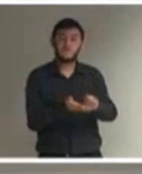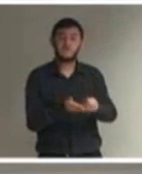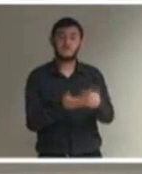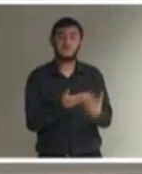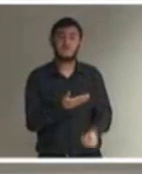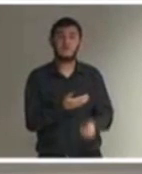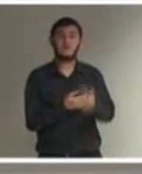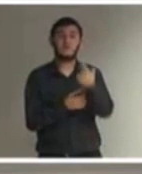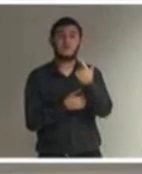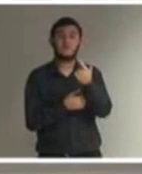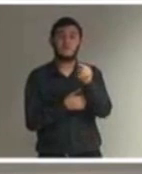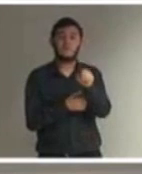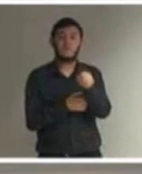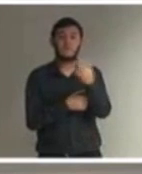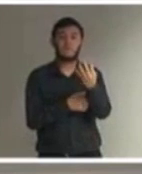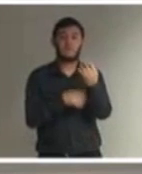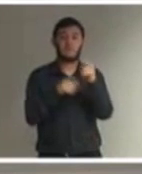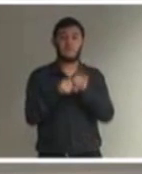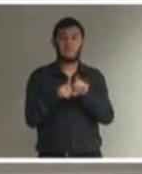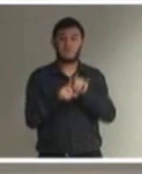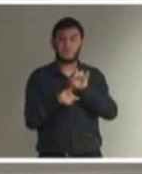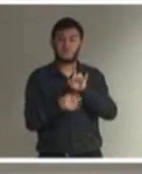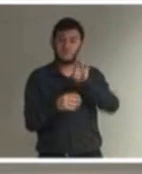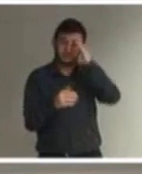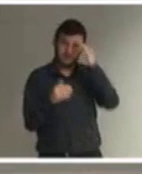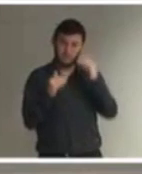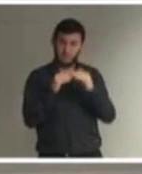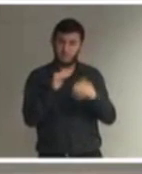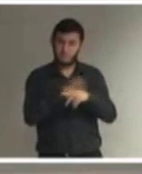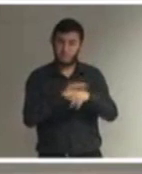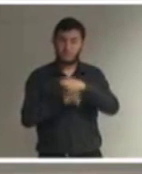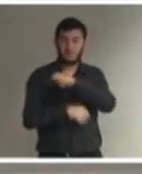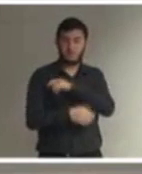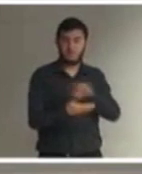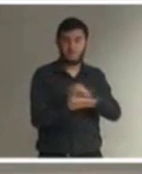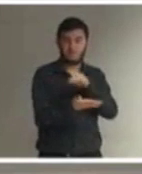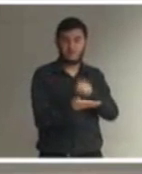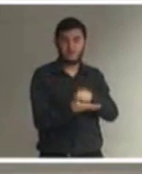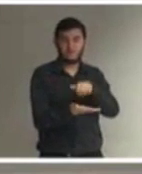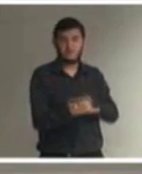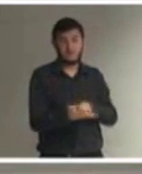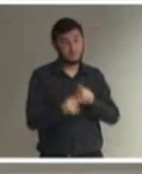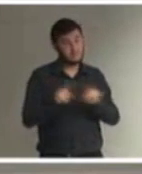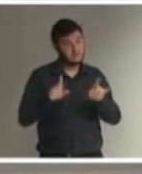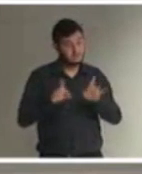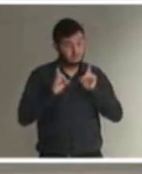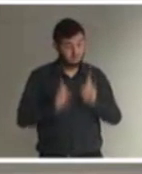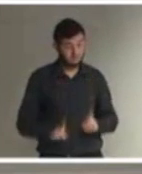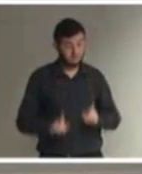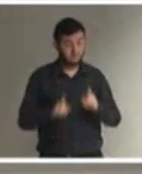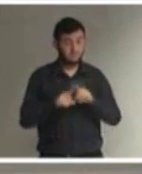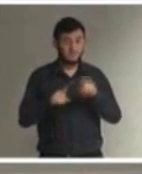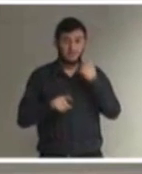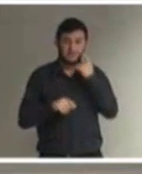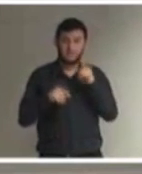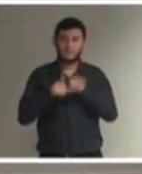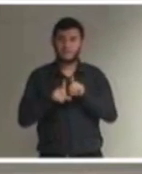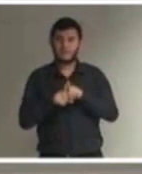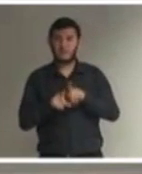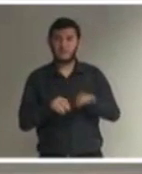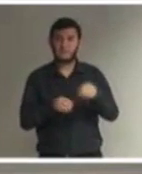cada aluno com deficiência matriculado. Mas, se esse município tem APAES, tem instituições